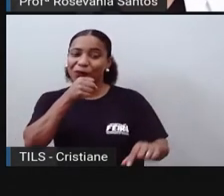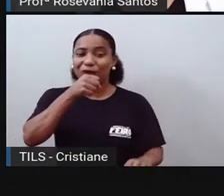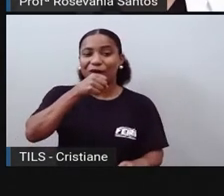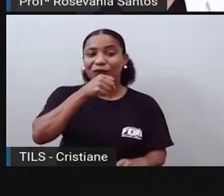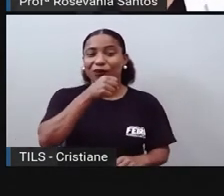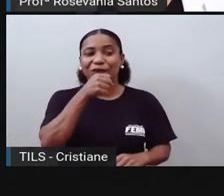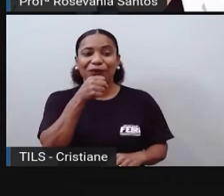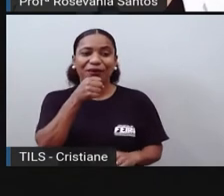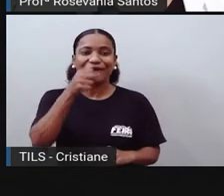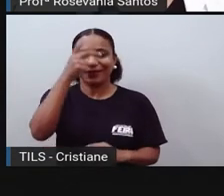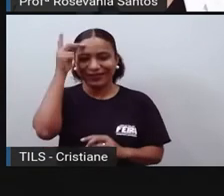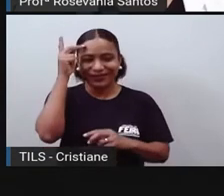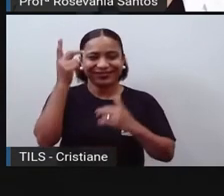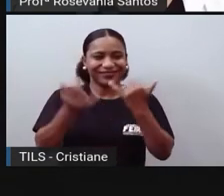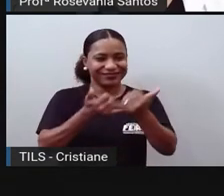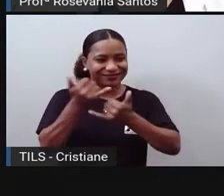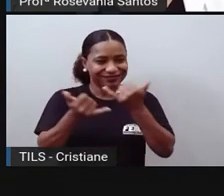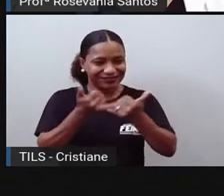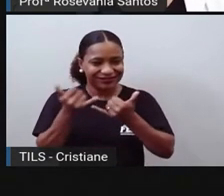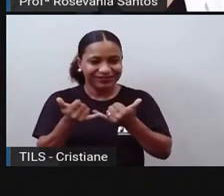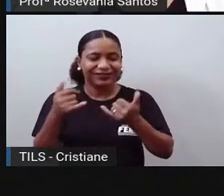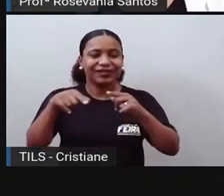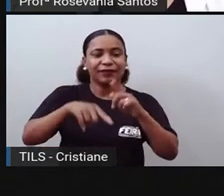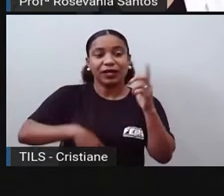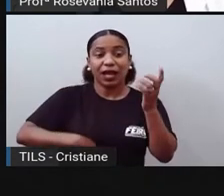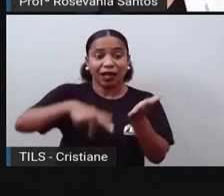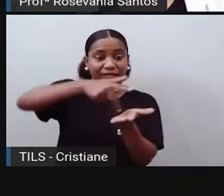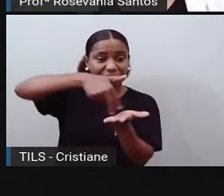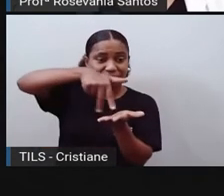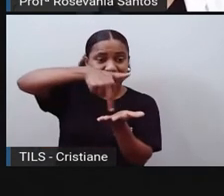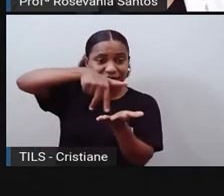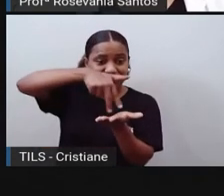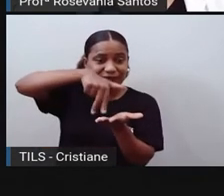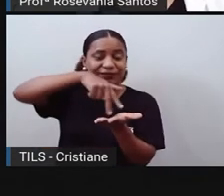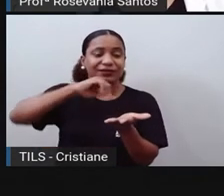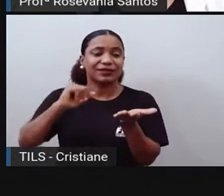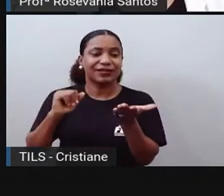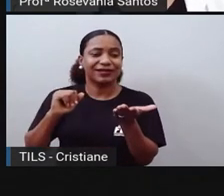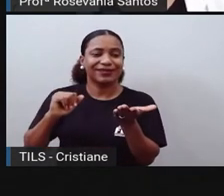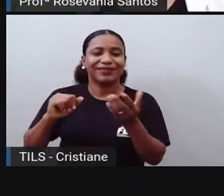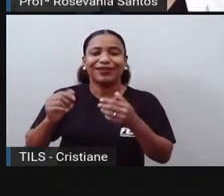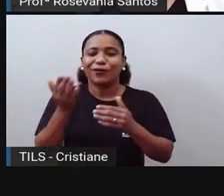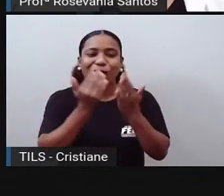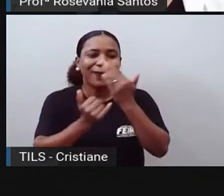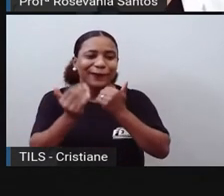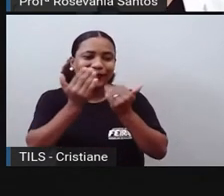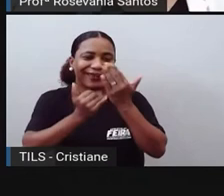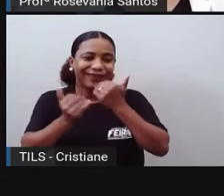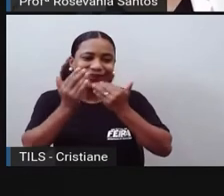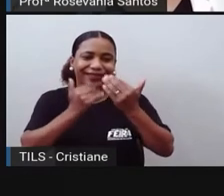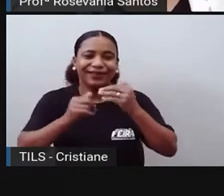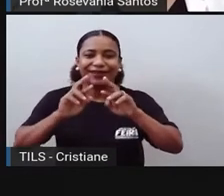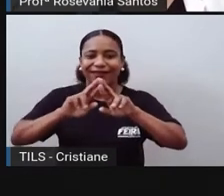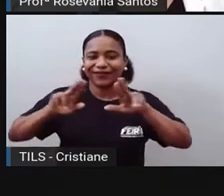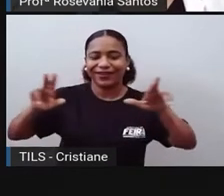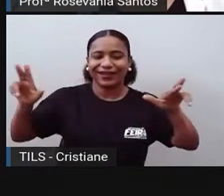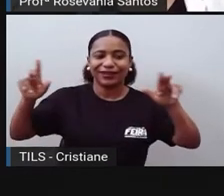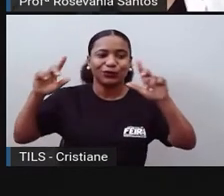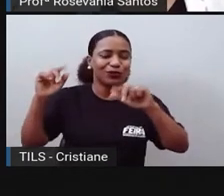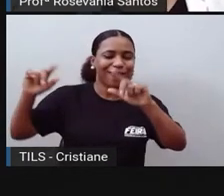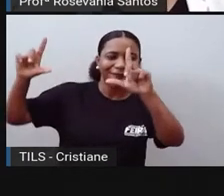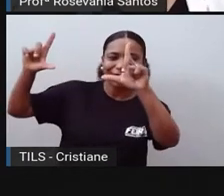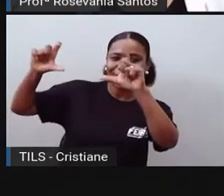dança, música de modo geral, a própria moda, as comidas, essa questão da gente estar sempre fotografando